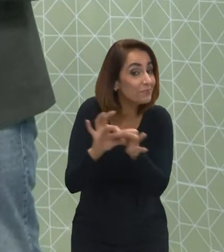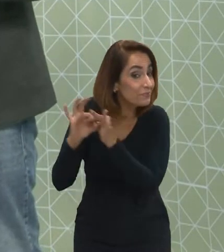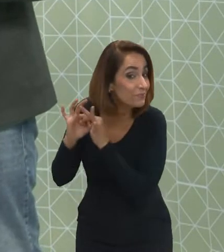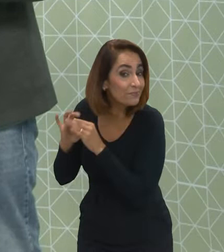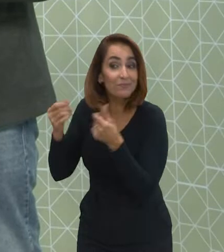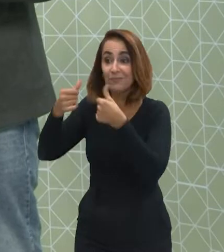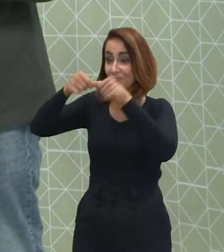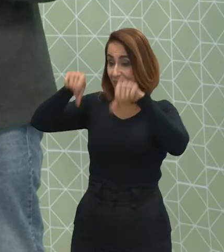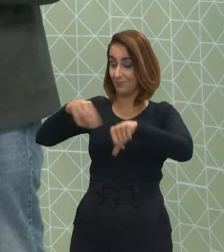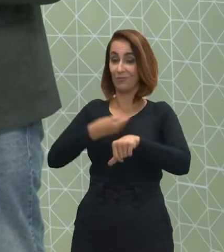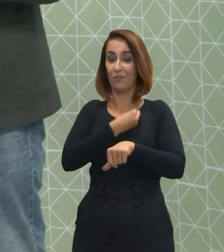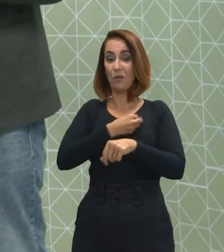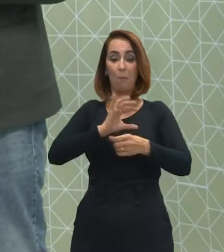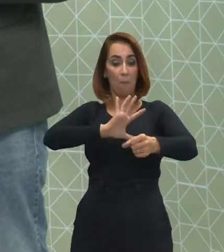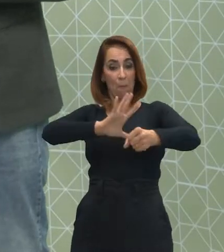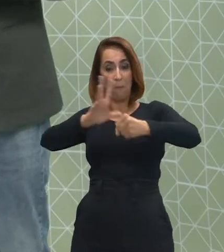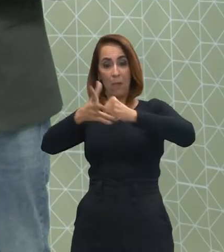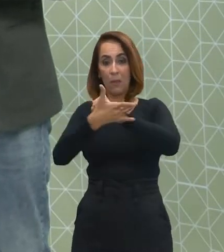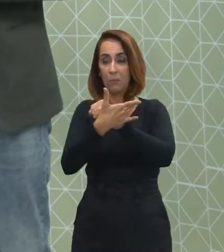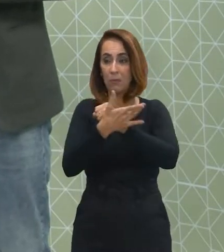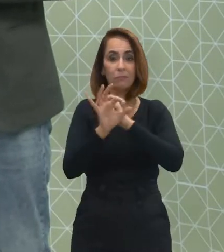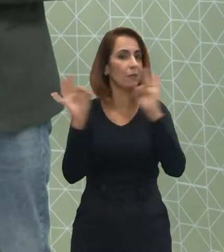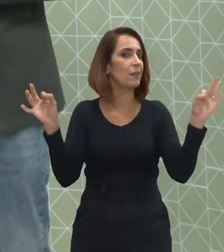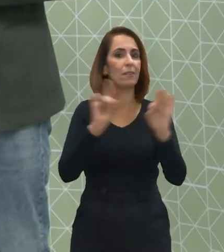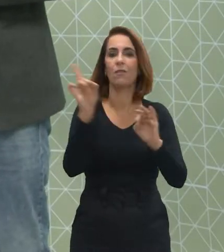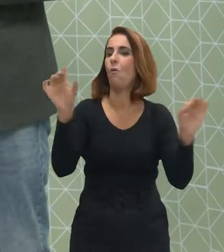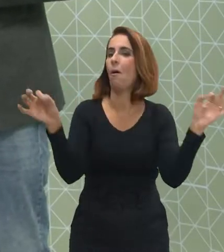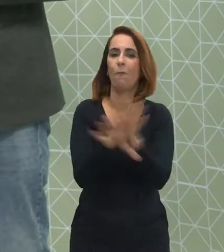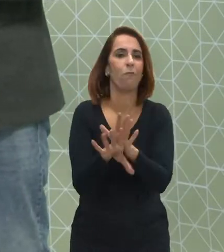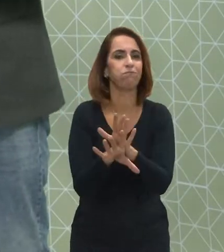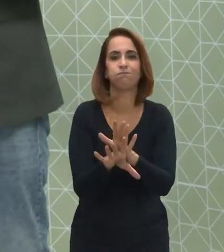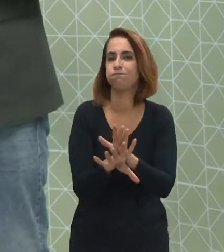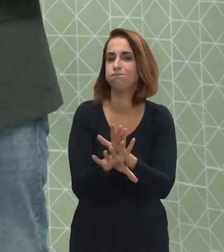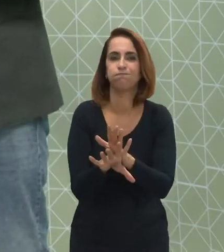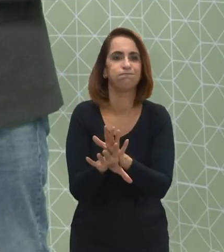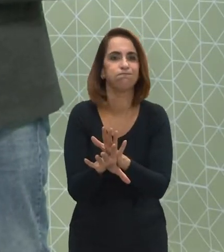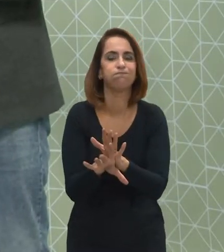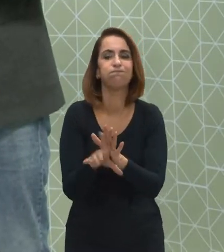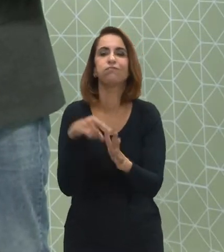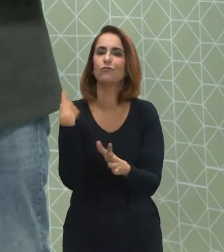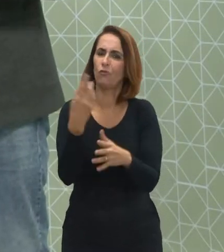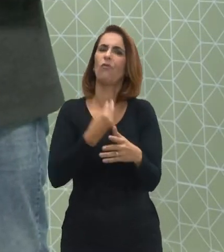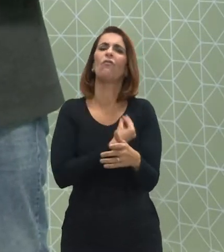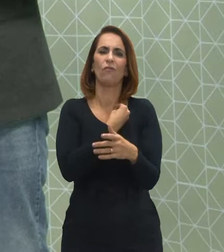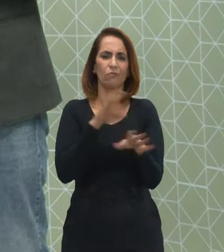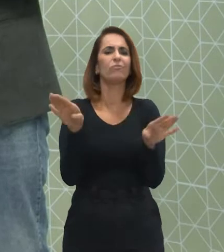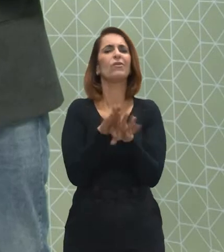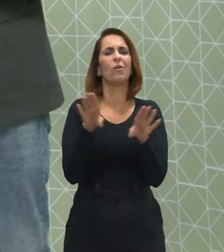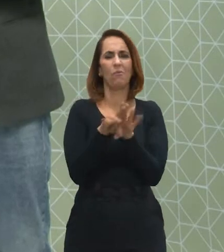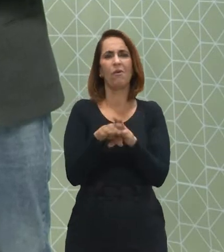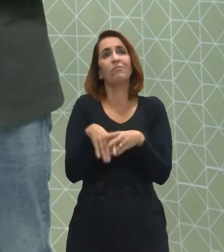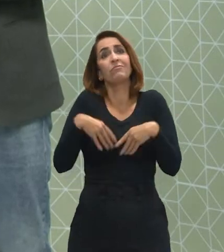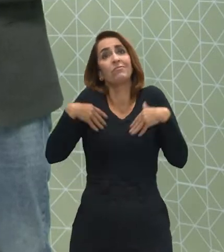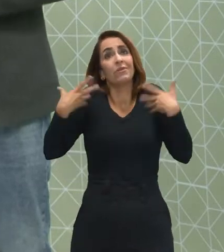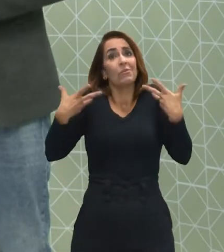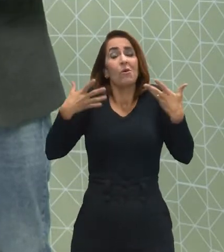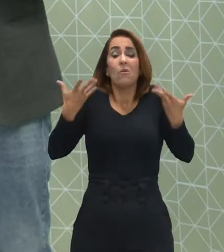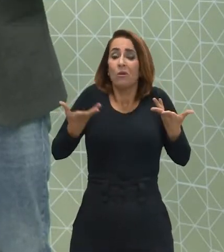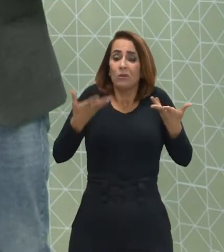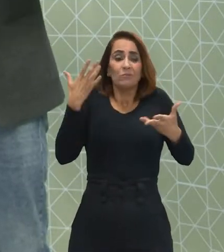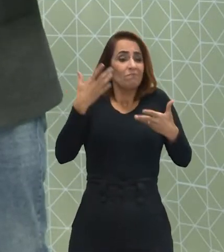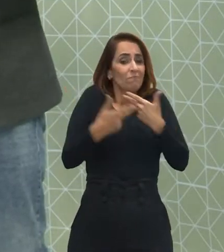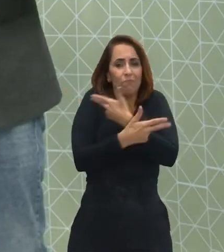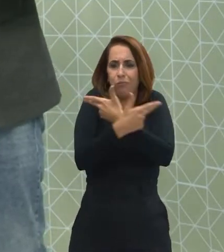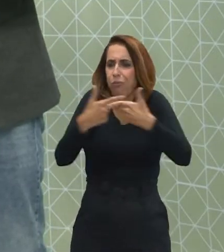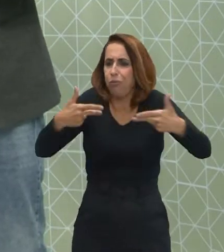onde nós estamos vivendo uma pandemia, que ainda não acabou. Nós vivemos também uma época onde existem